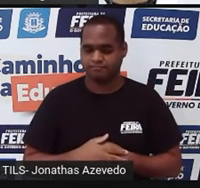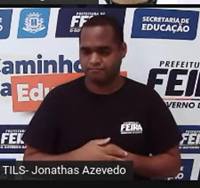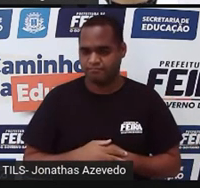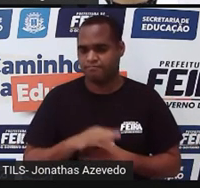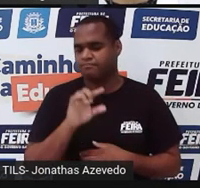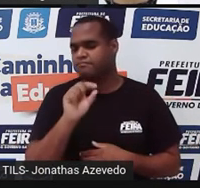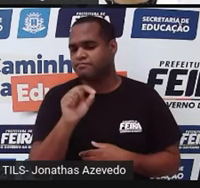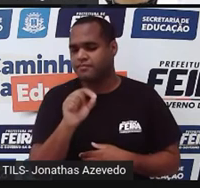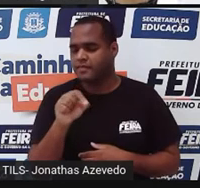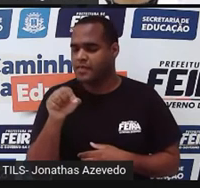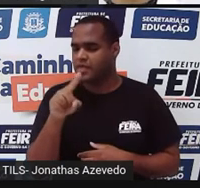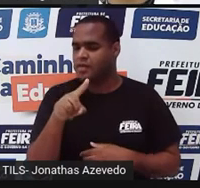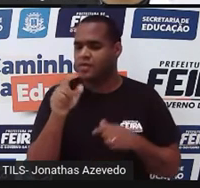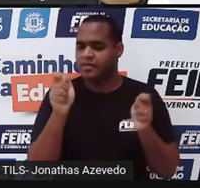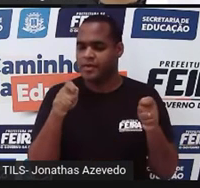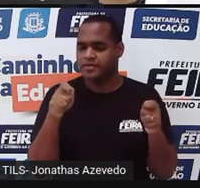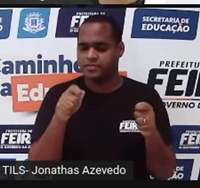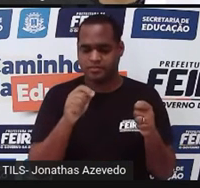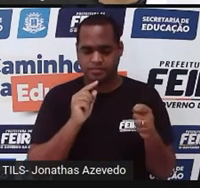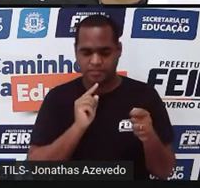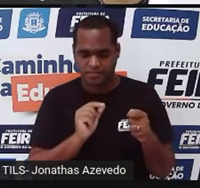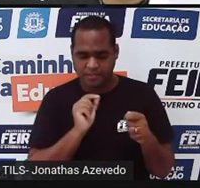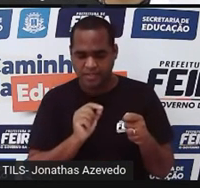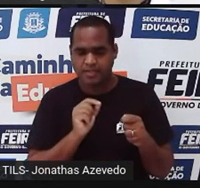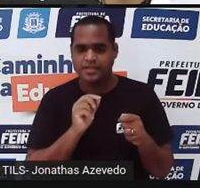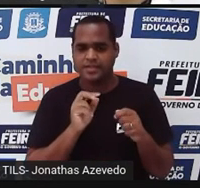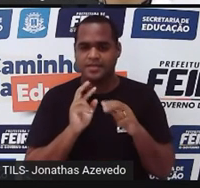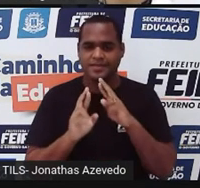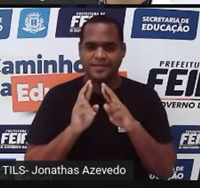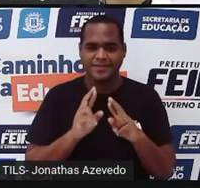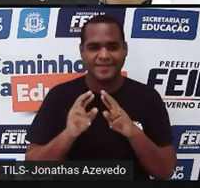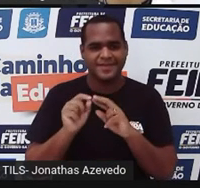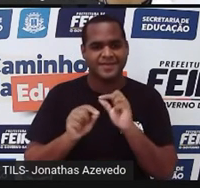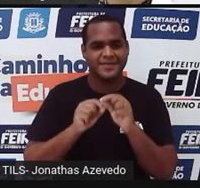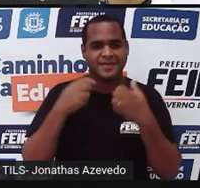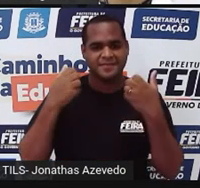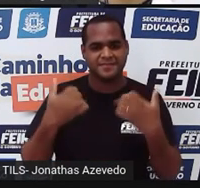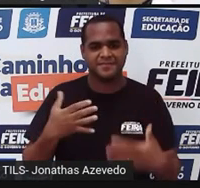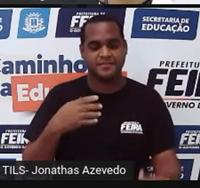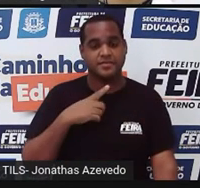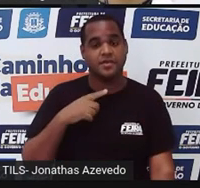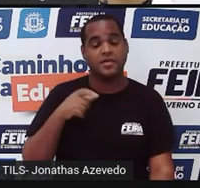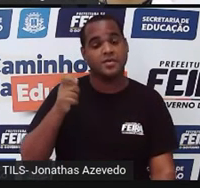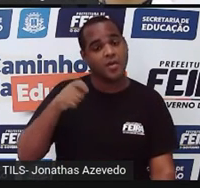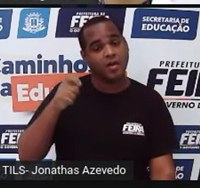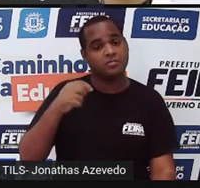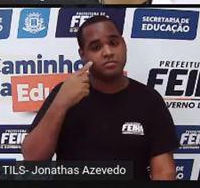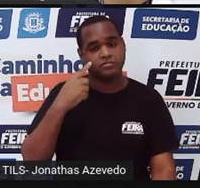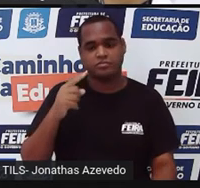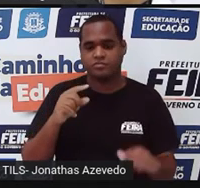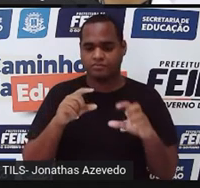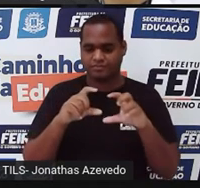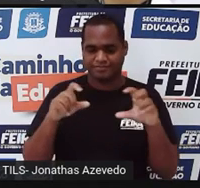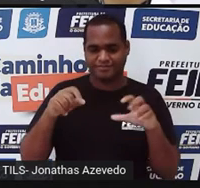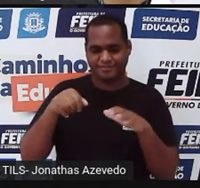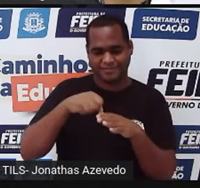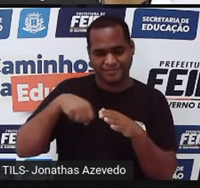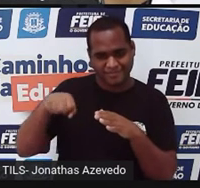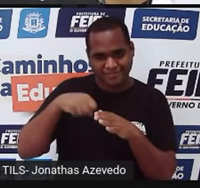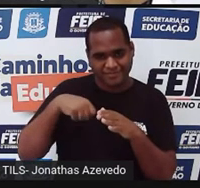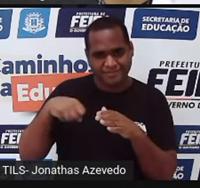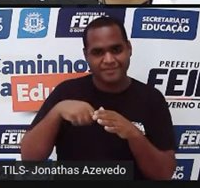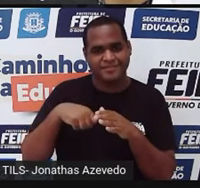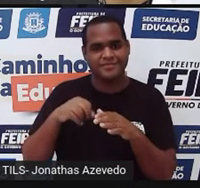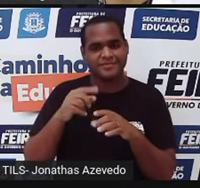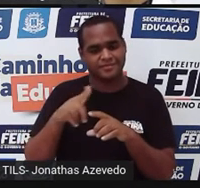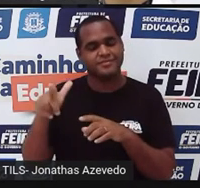que a gente pode passar um traço ali, como eu passei, ó. dessa ponta da cozinha até essa